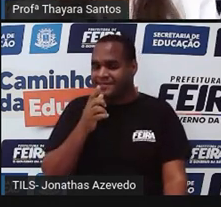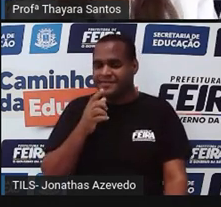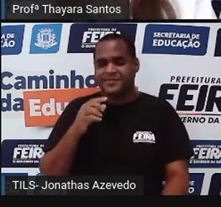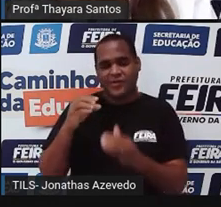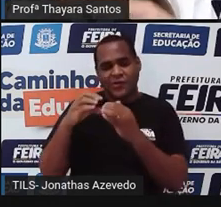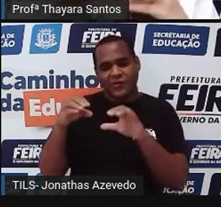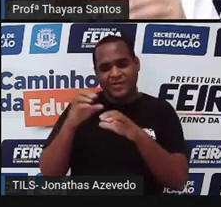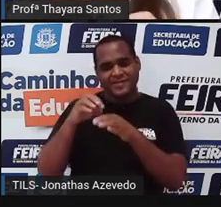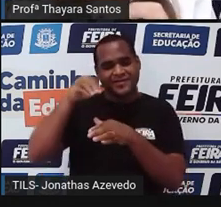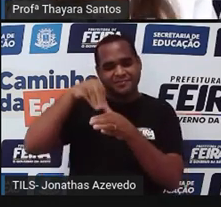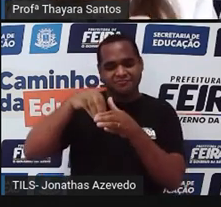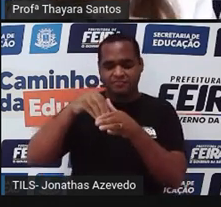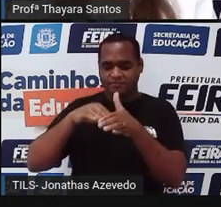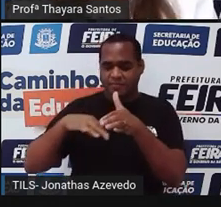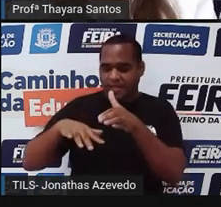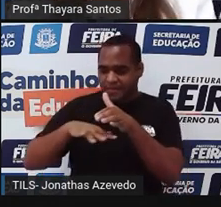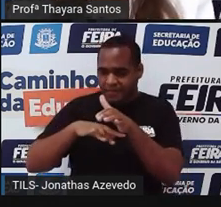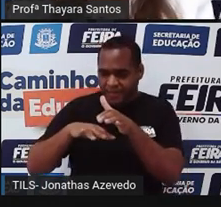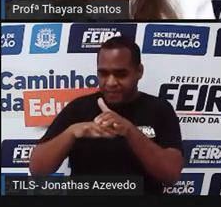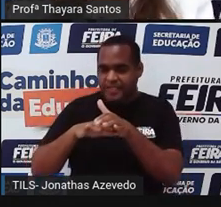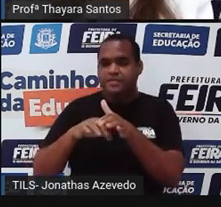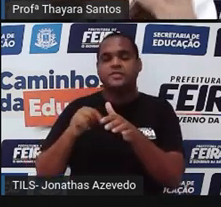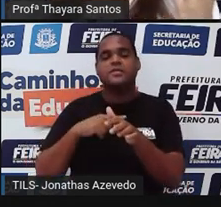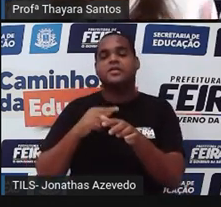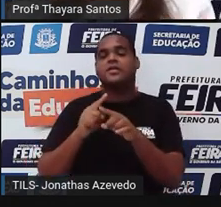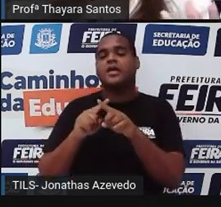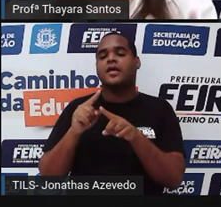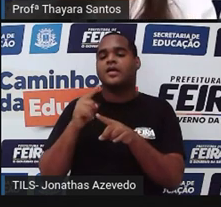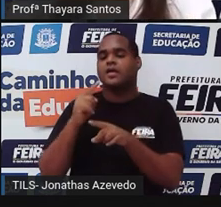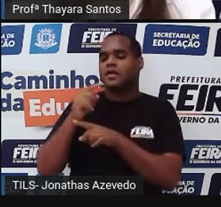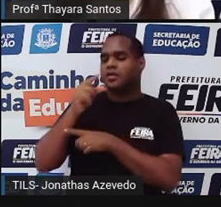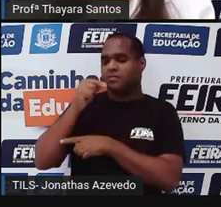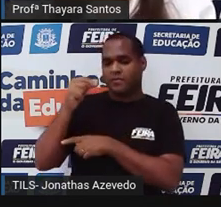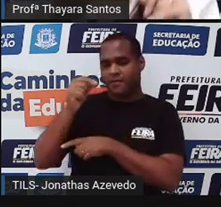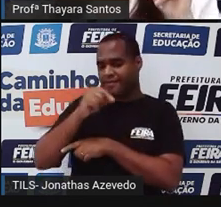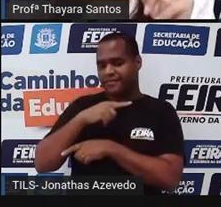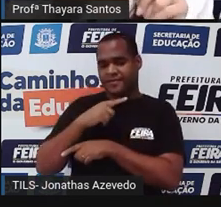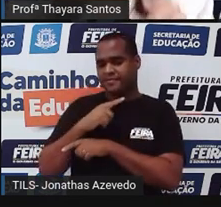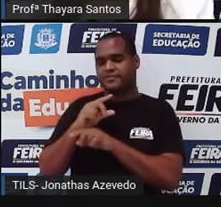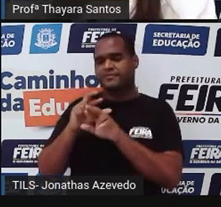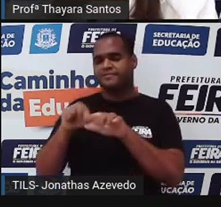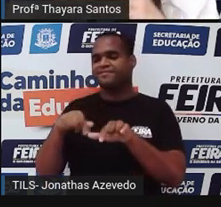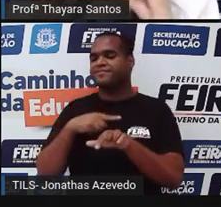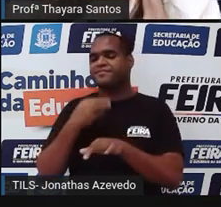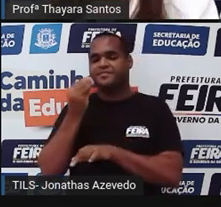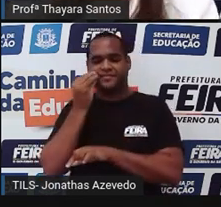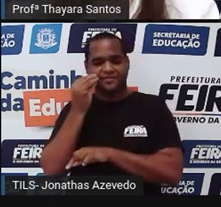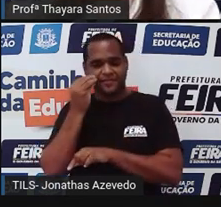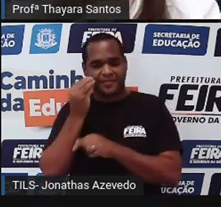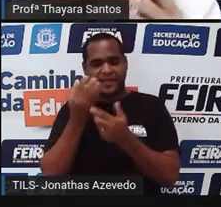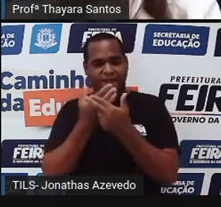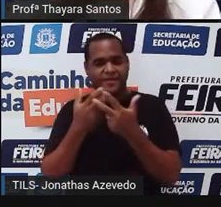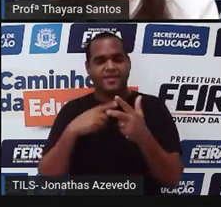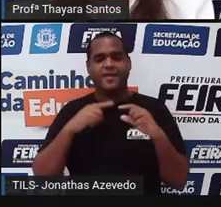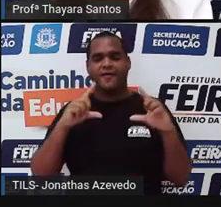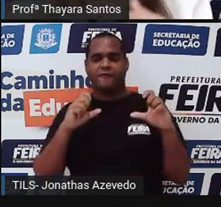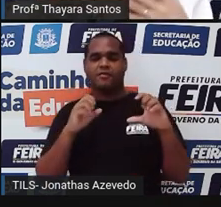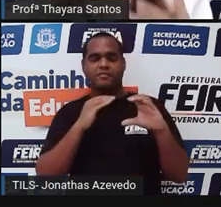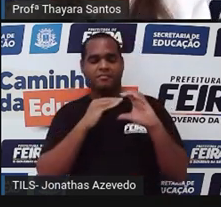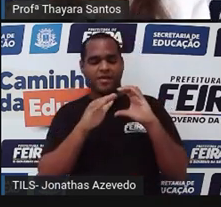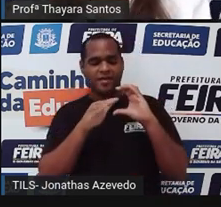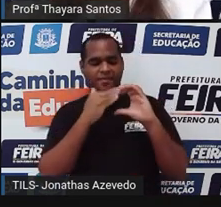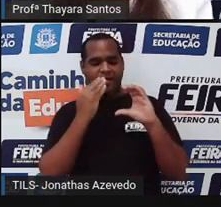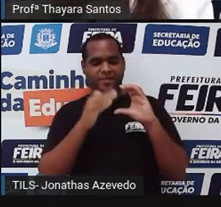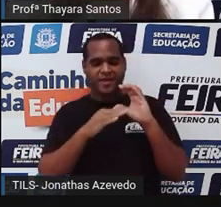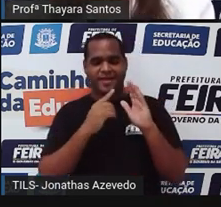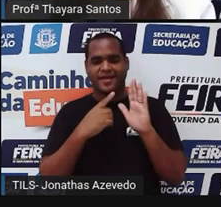a densidade que está ali naquela misturinha, né? Naquela solução de água com sal. Então, testem aí, tirem fotos, mandem pra gente,